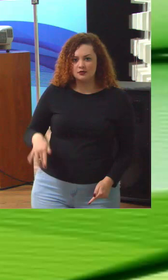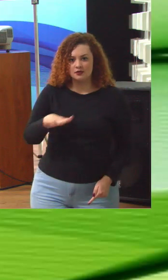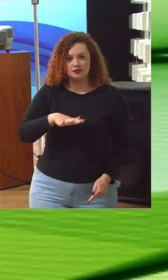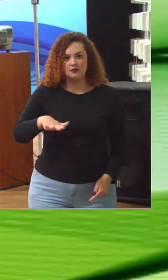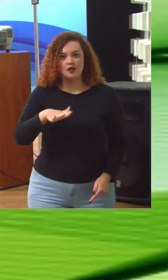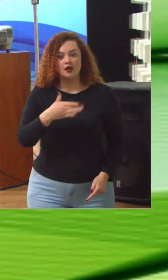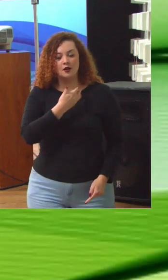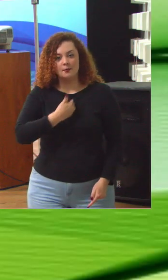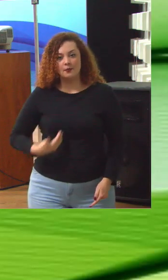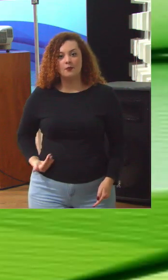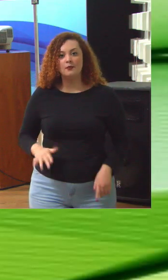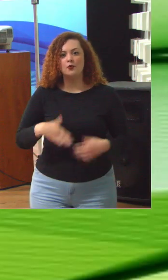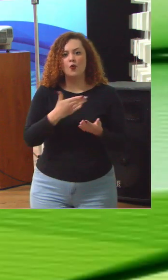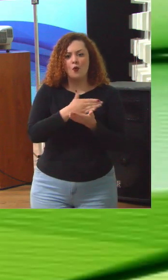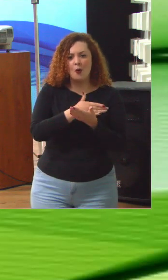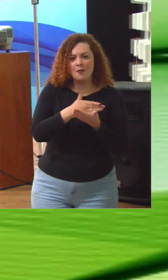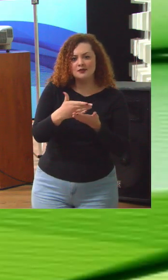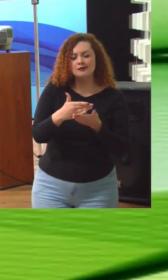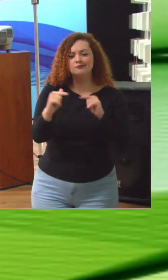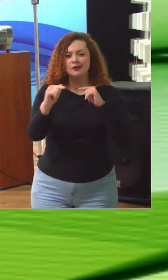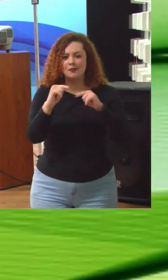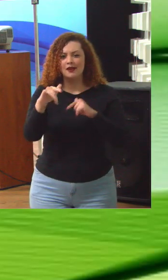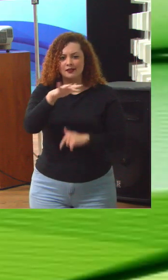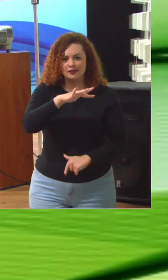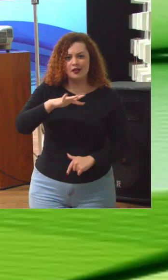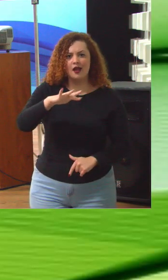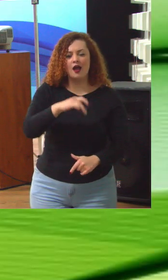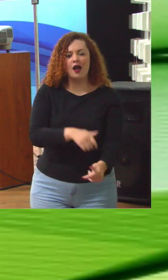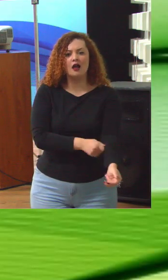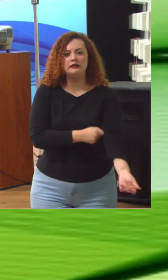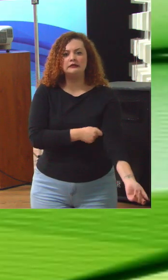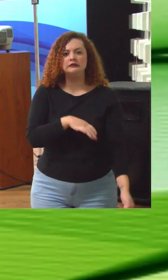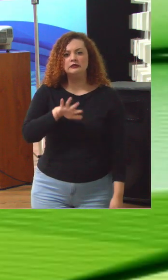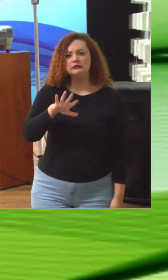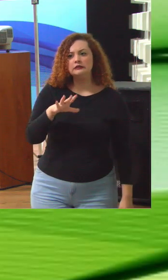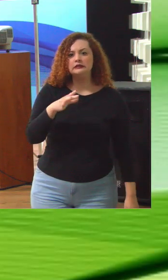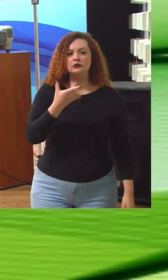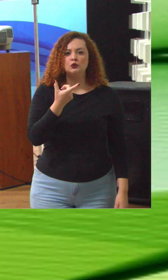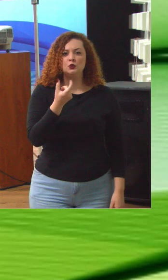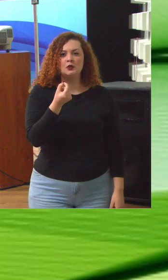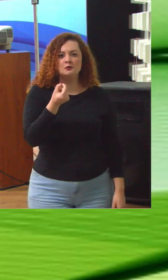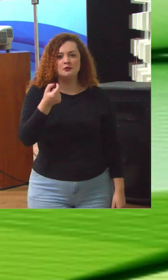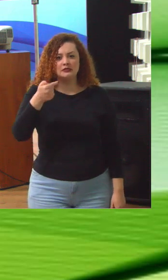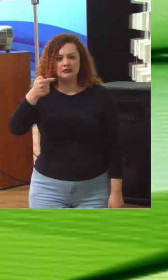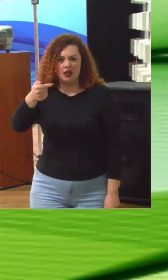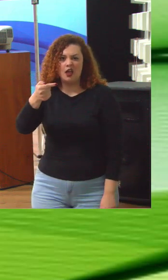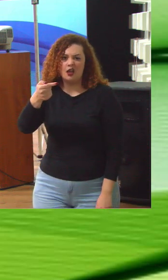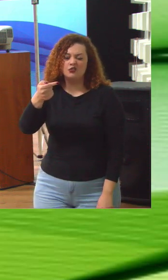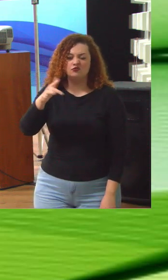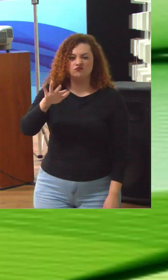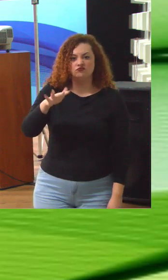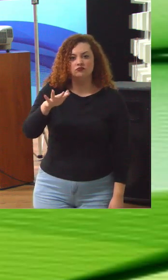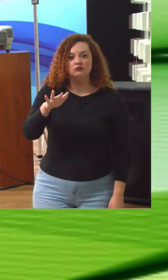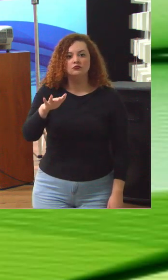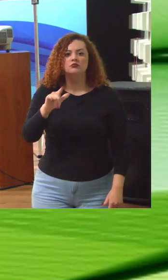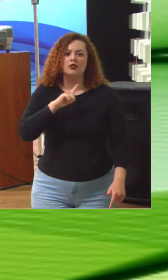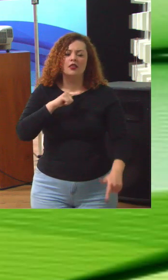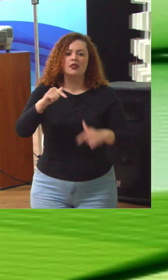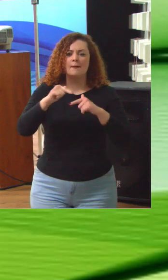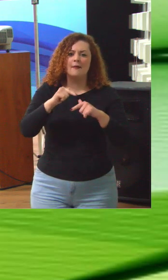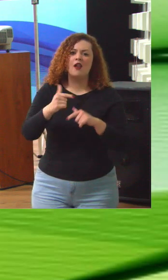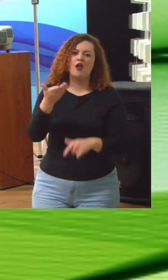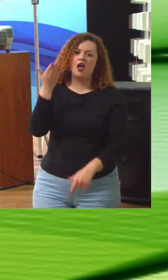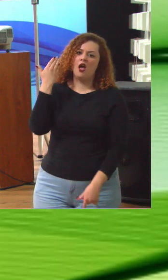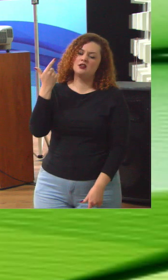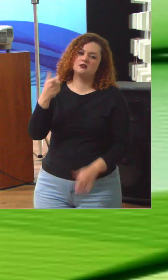Nós começamos a fazer trabalhos nessa área ali por volta de 2007. Há alguns trabalhos anteriores que a gente não